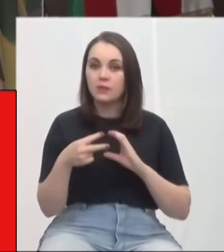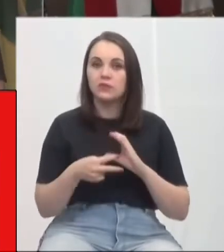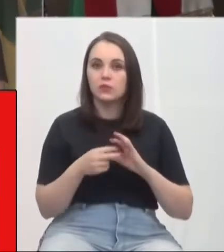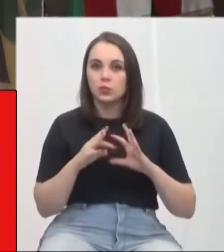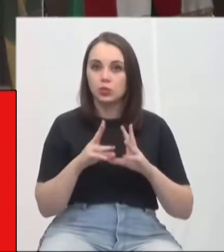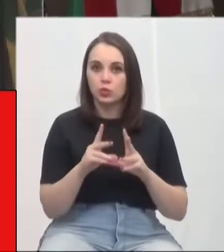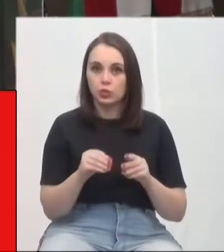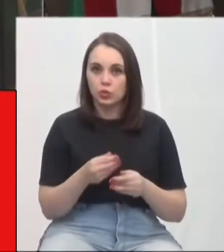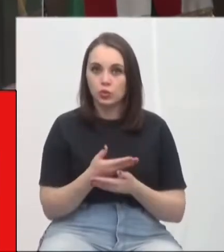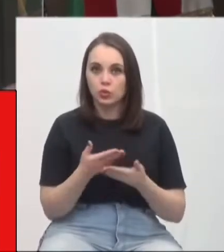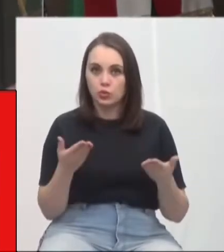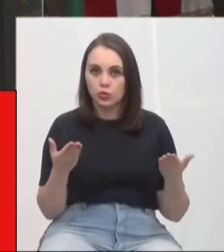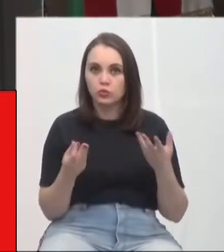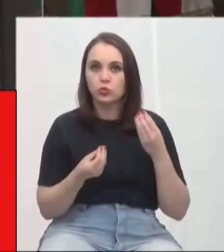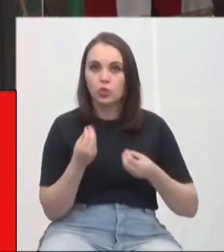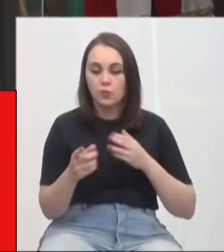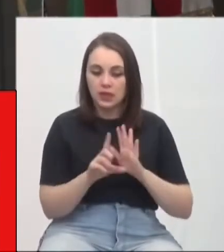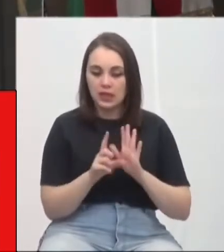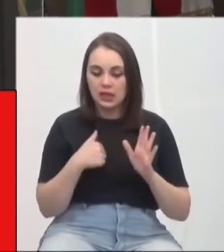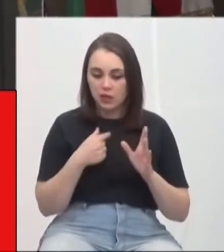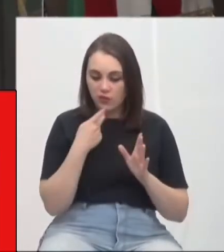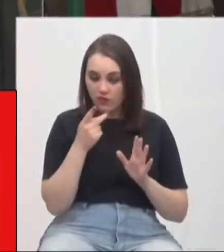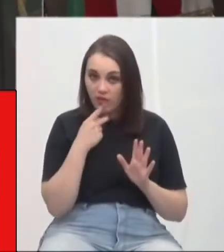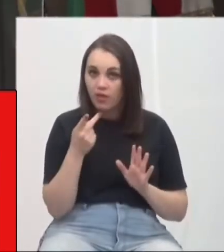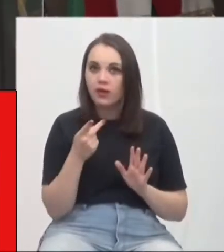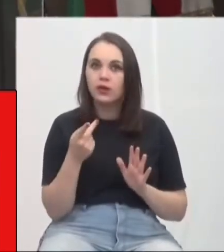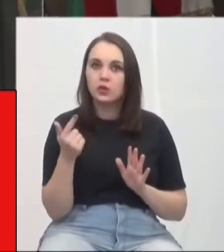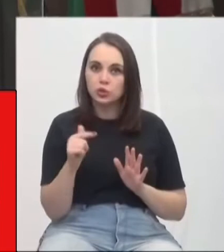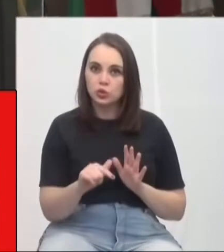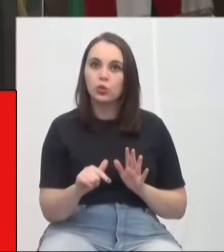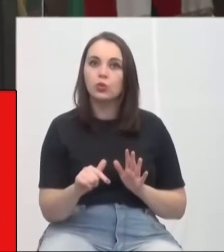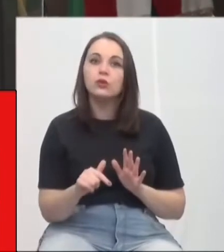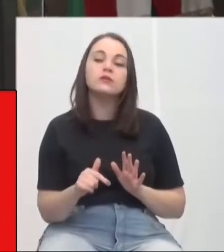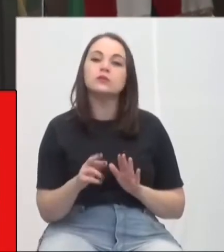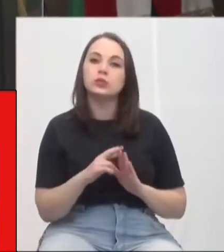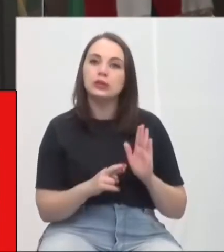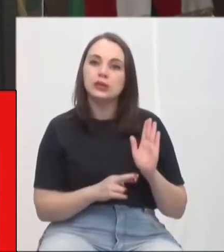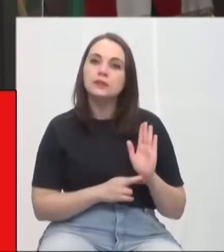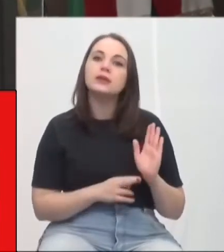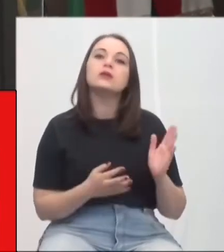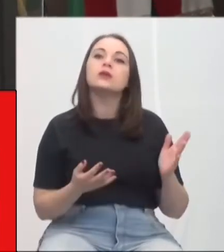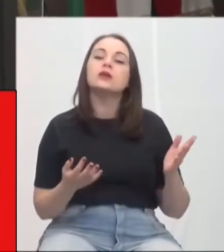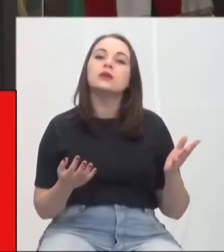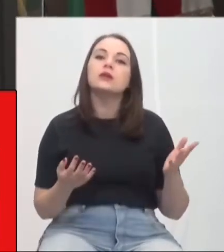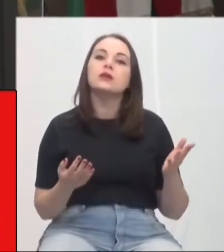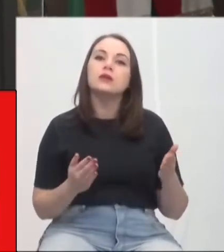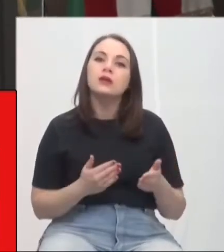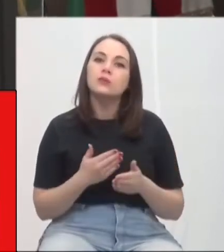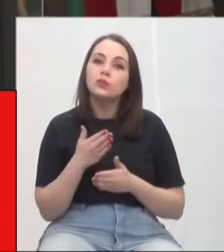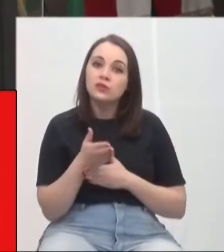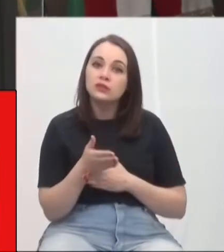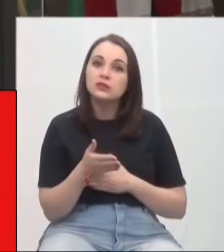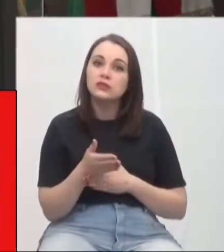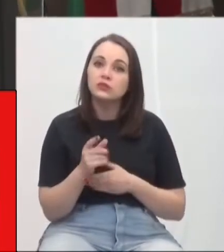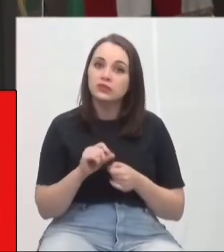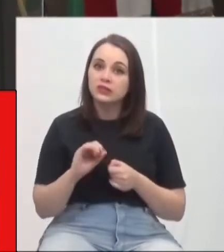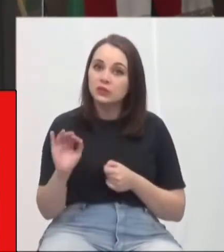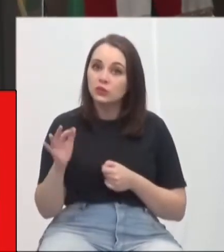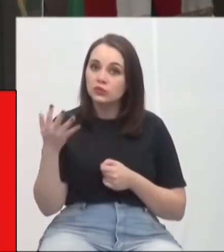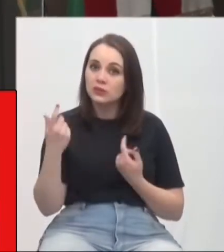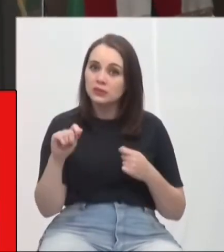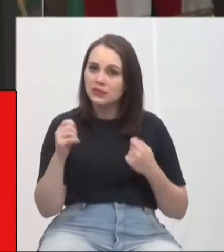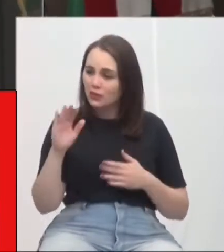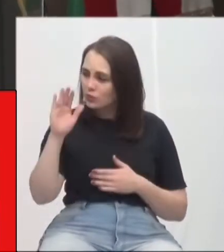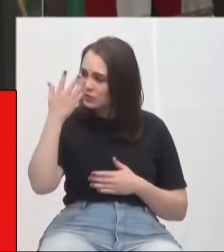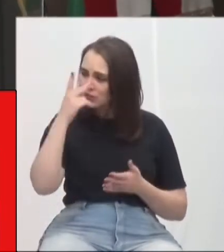unanimidade, como foram essas que citei e que vamos citar agora no nosso requerimento, a aprovação delas e a aplicação delas precisa ser